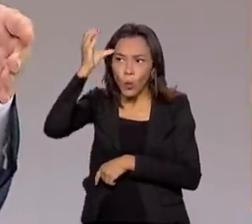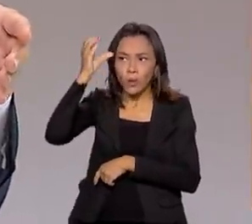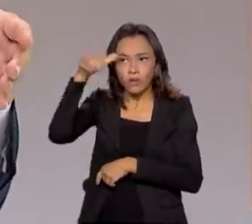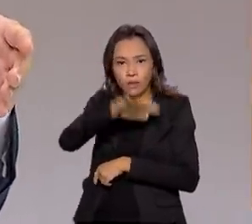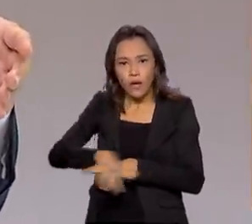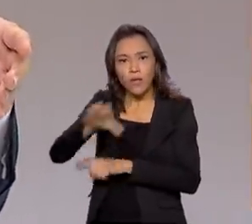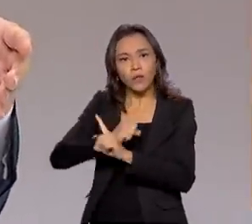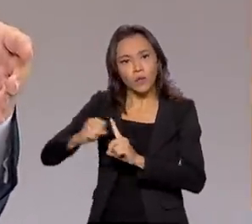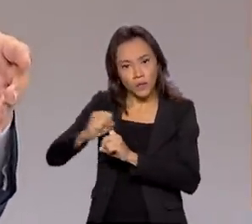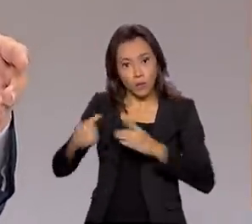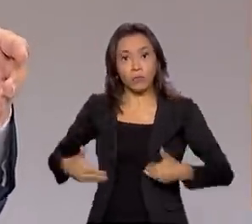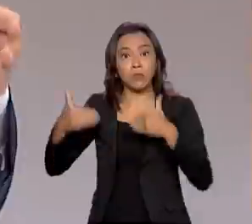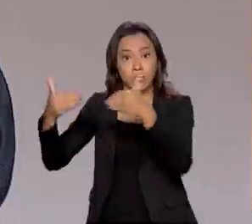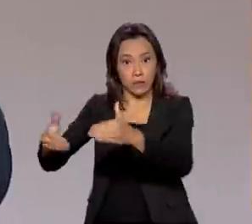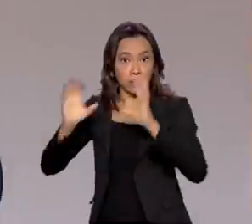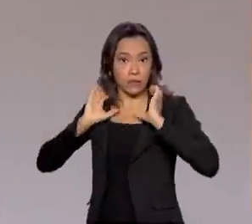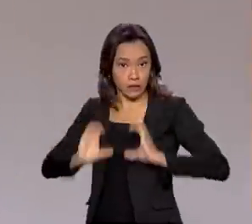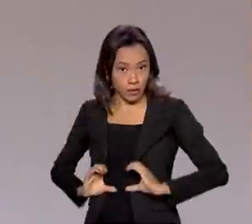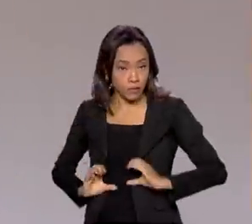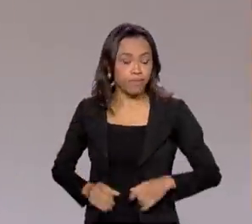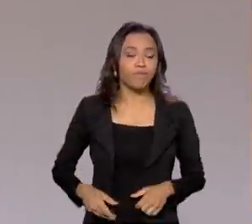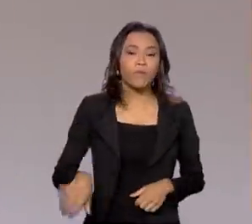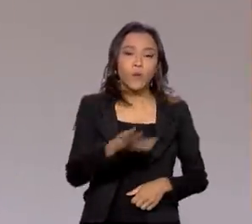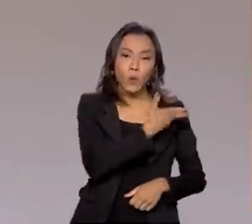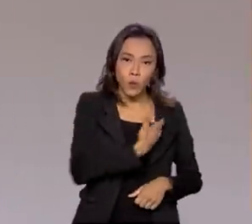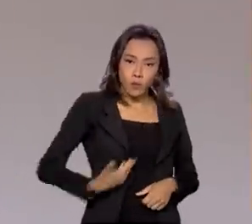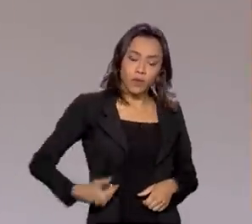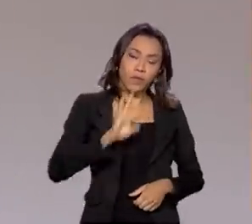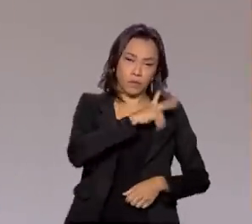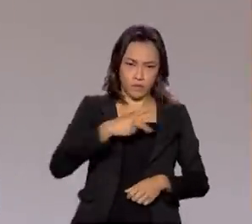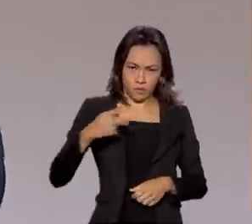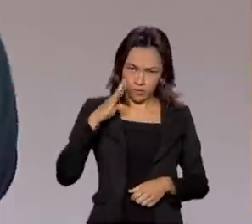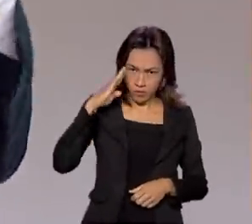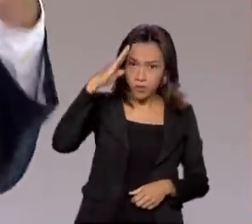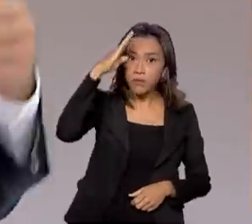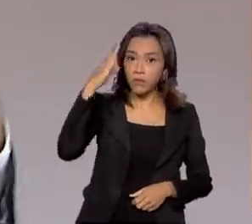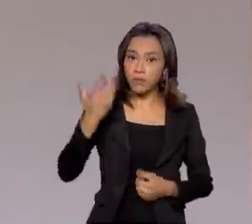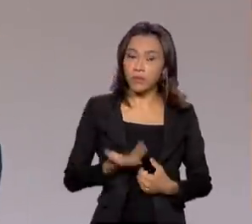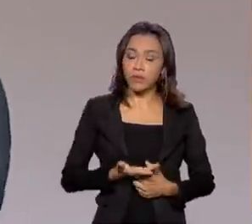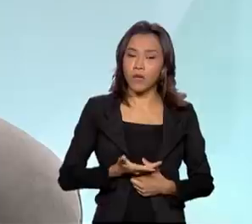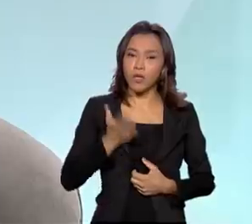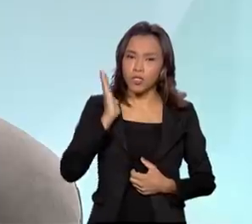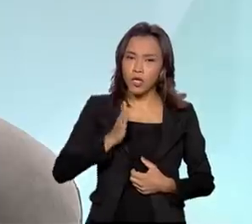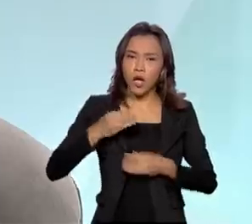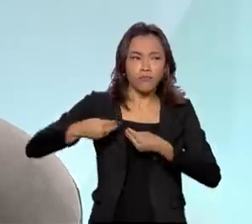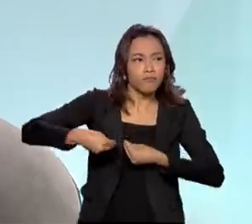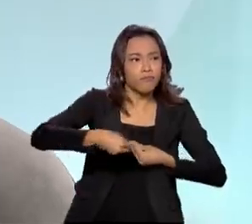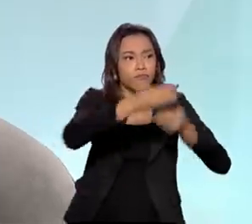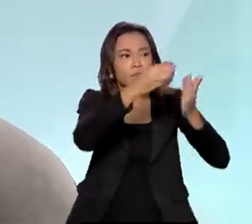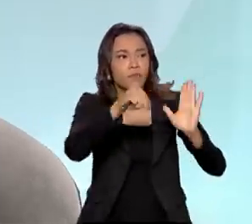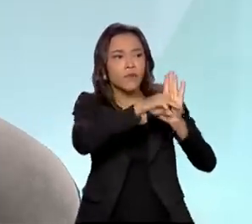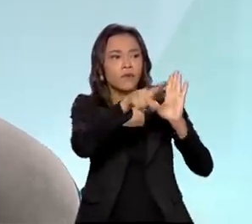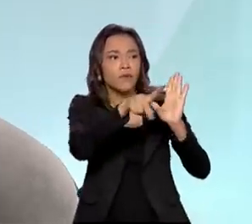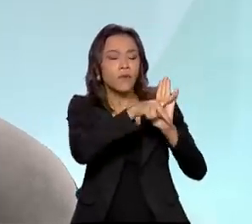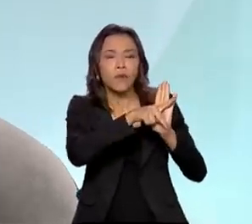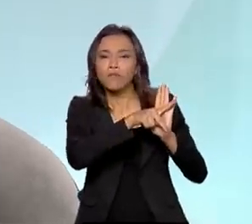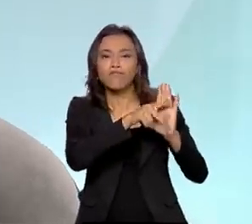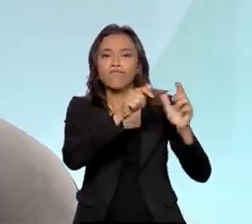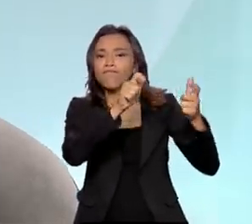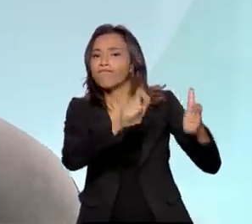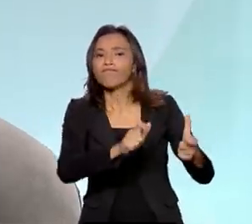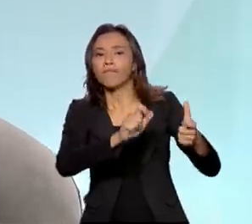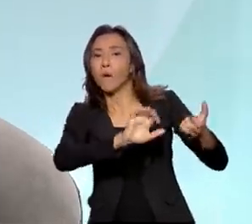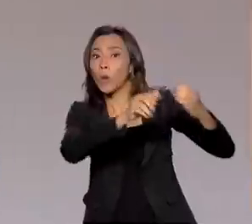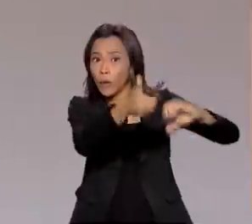social no Brasil, o governo do presidente Jair Bolsonaro enviou uma medida provisória ao Congresso Nacional,